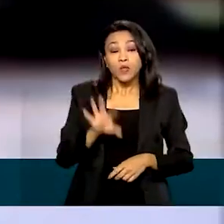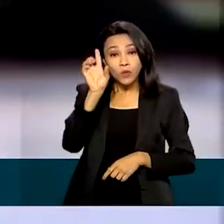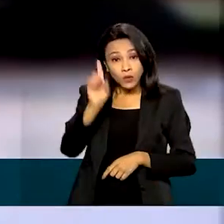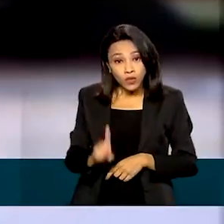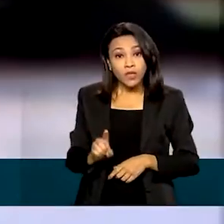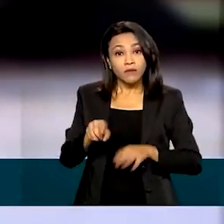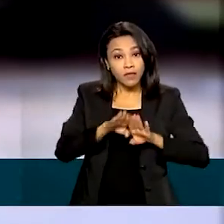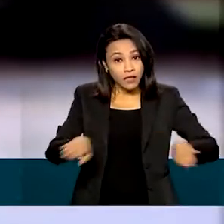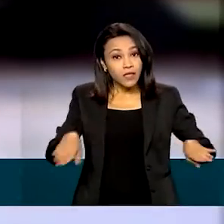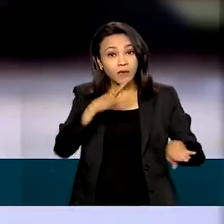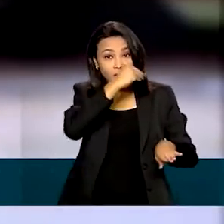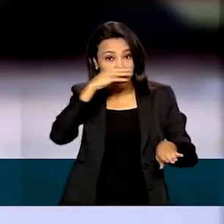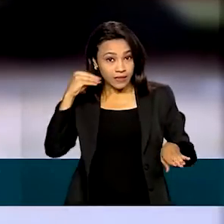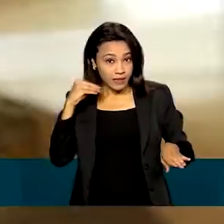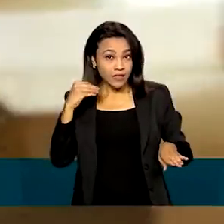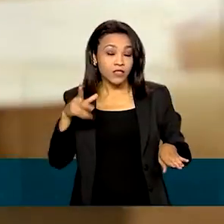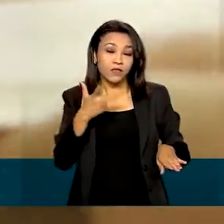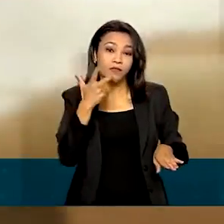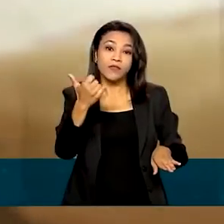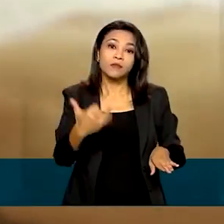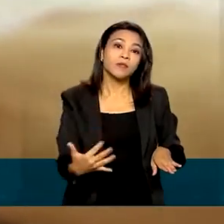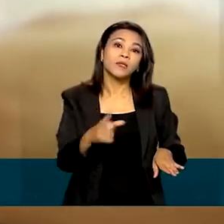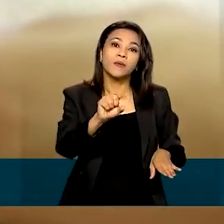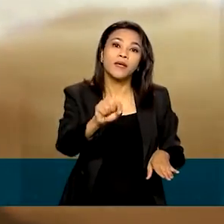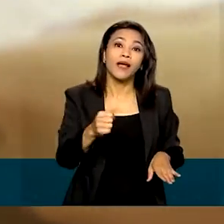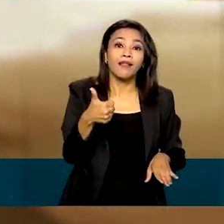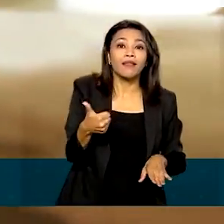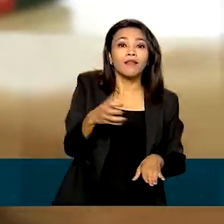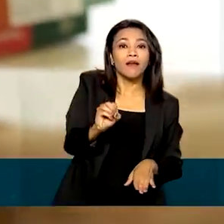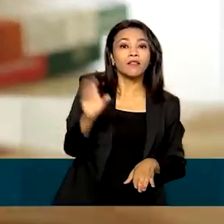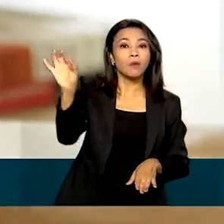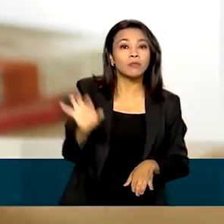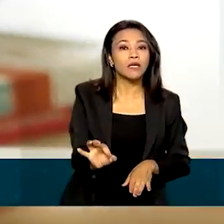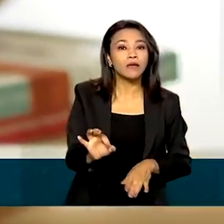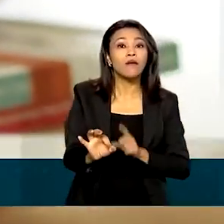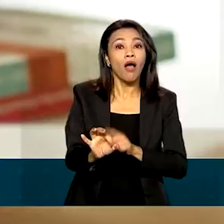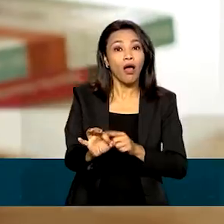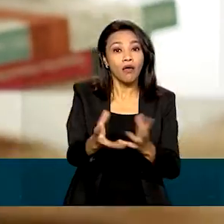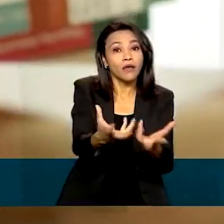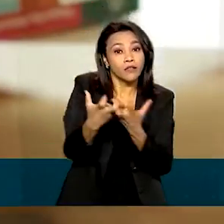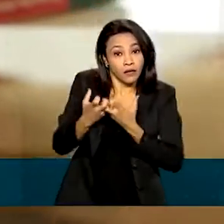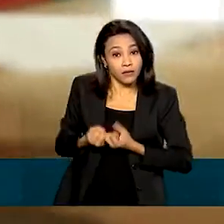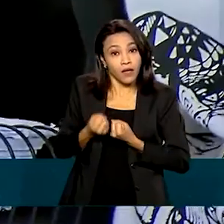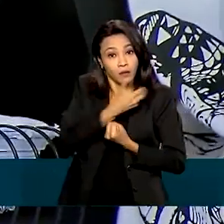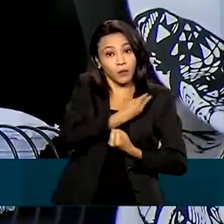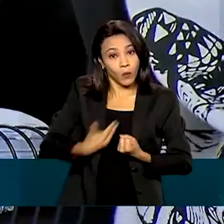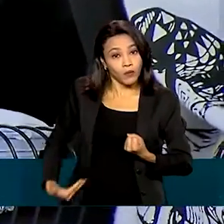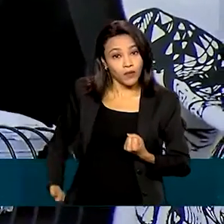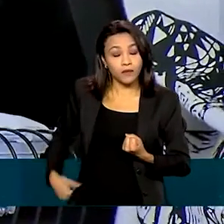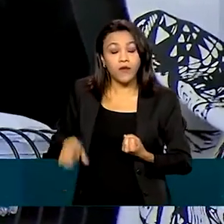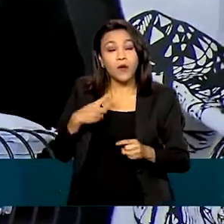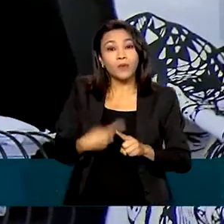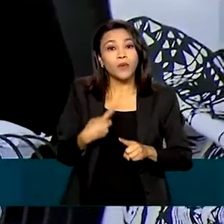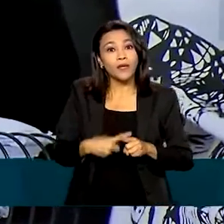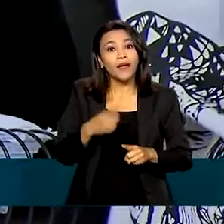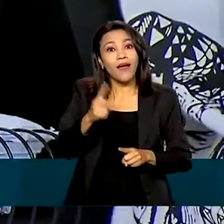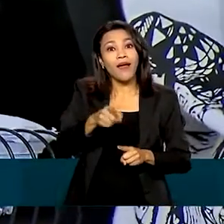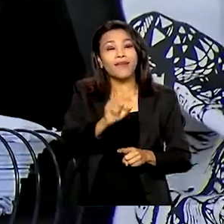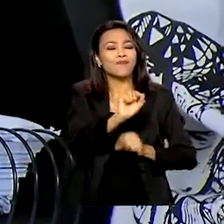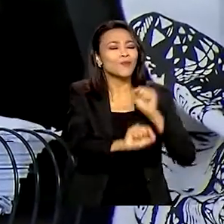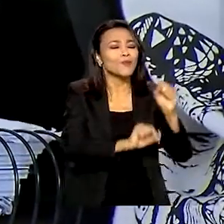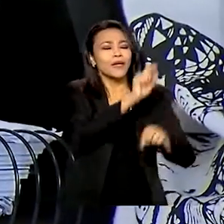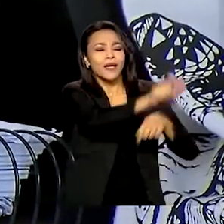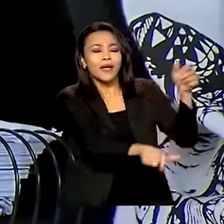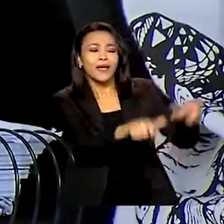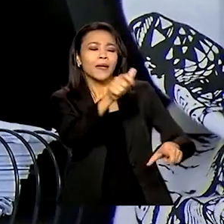Adolescente estima que apenas 10% dos casos chegam às autoridades, porque são cometidos por